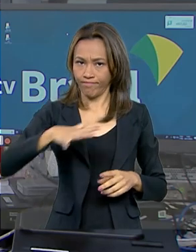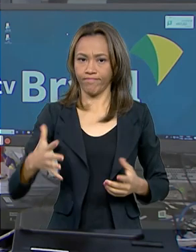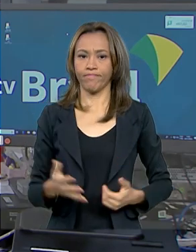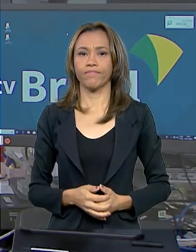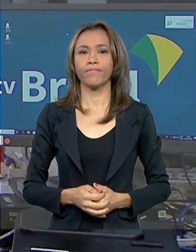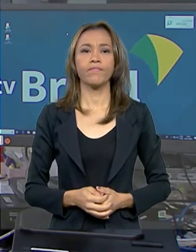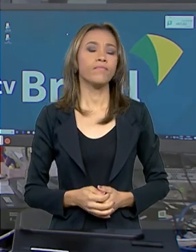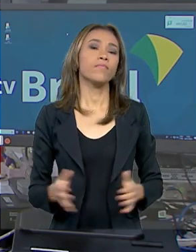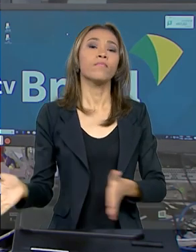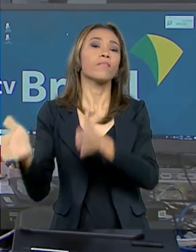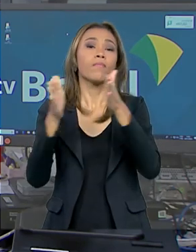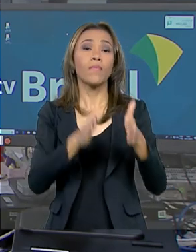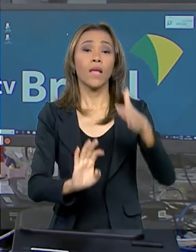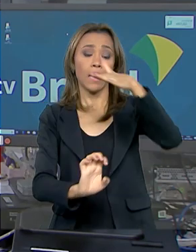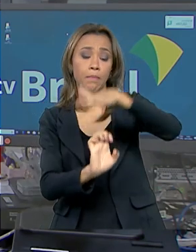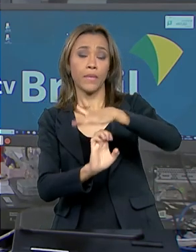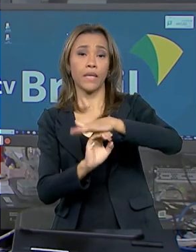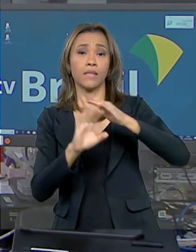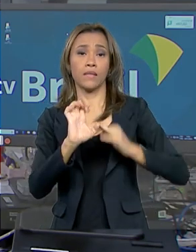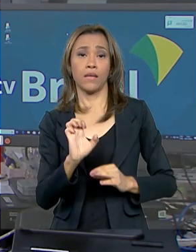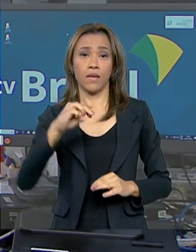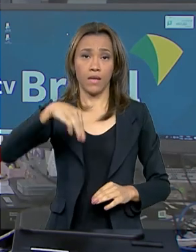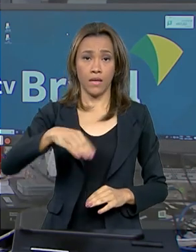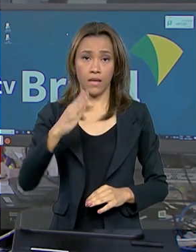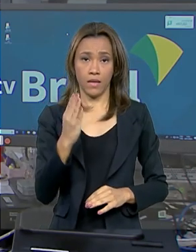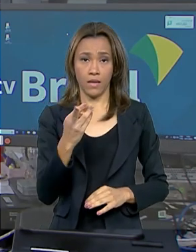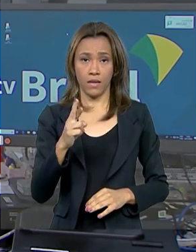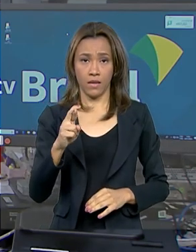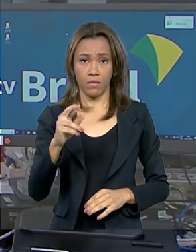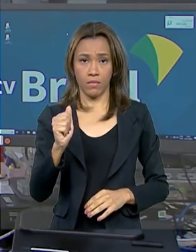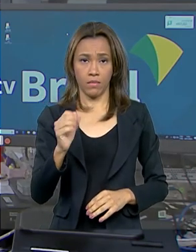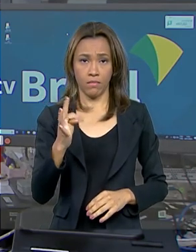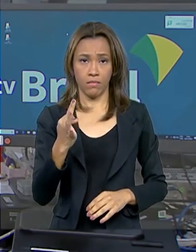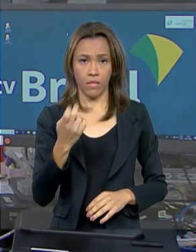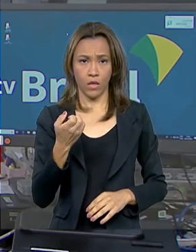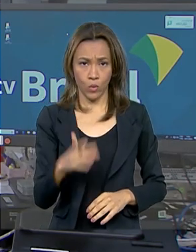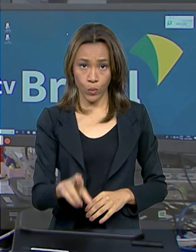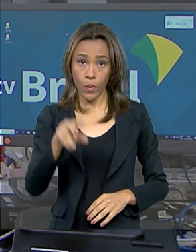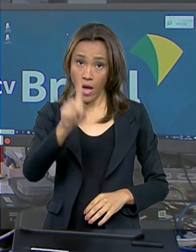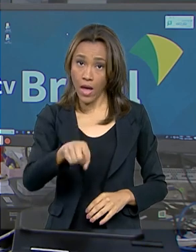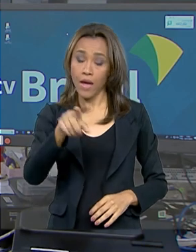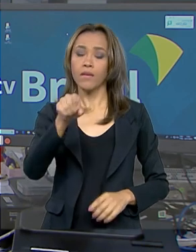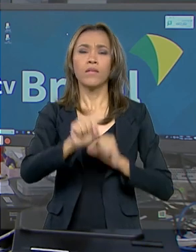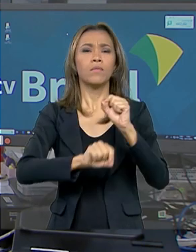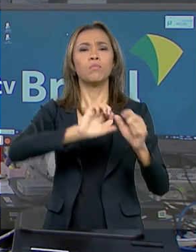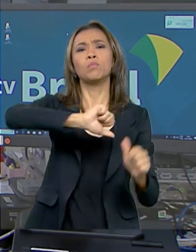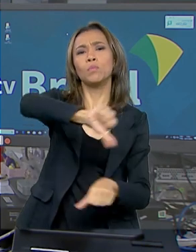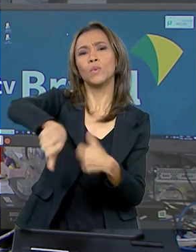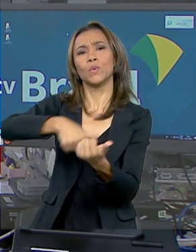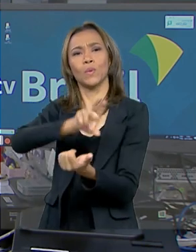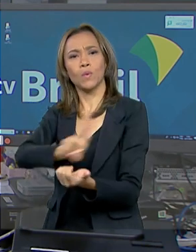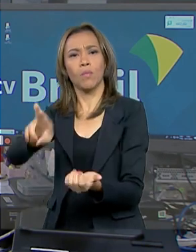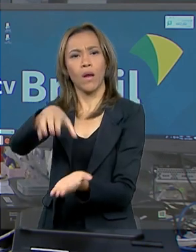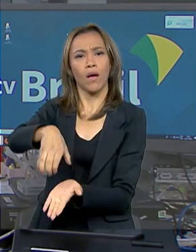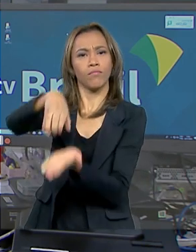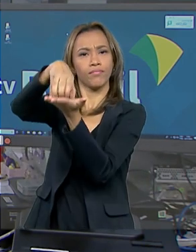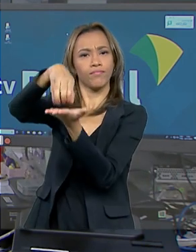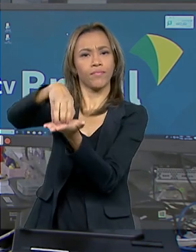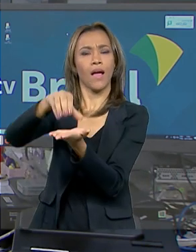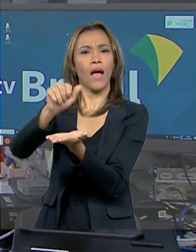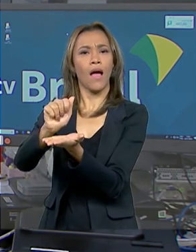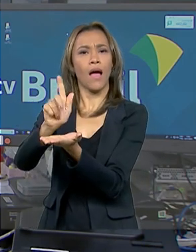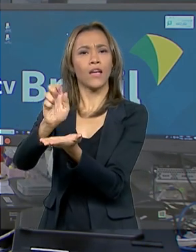A Embratur será a agência brasileira de promoção internacional do turismo. A medida provisória que transforma a